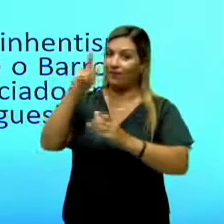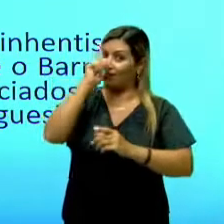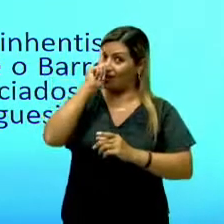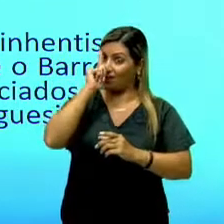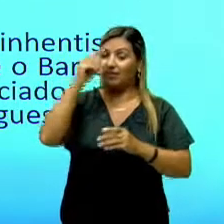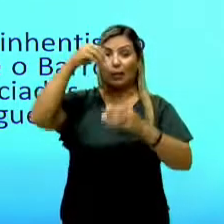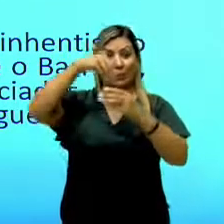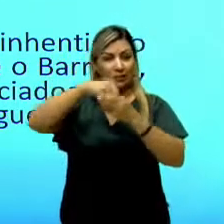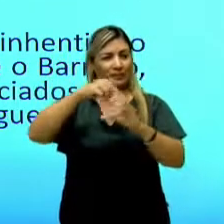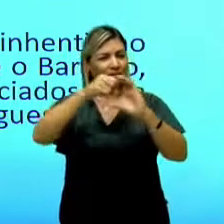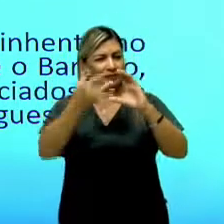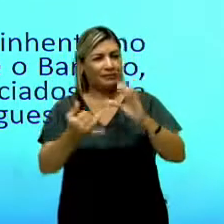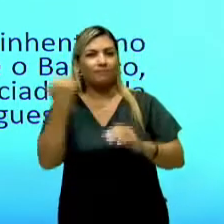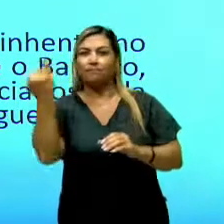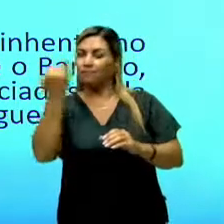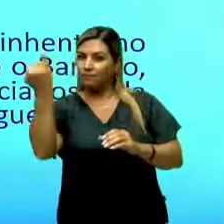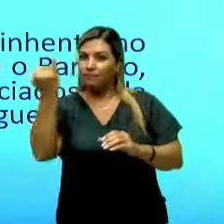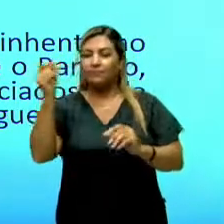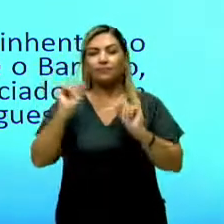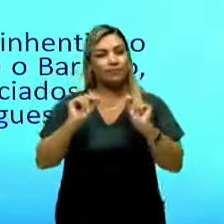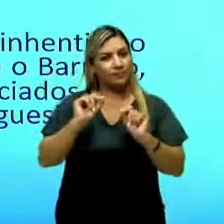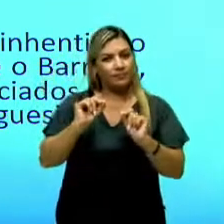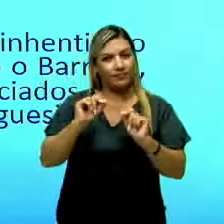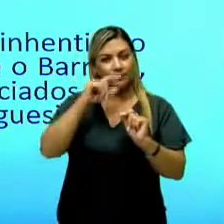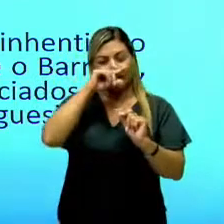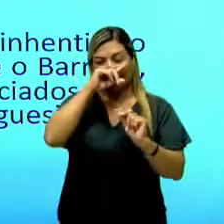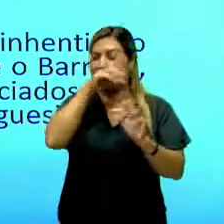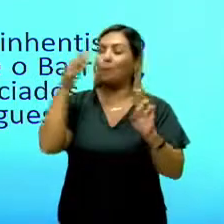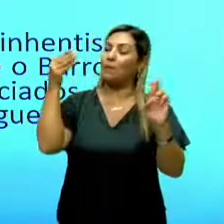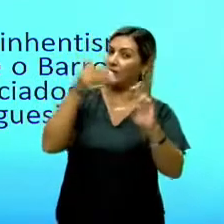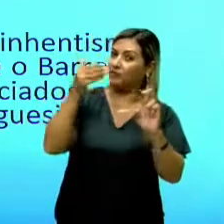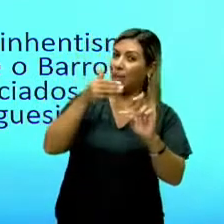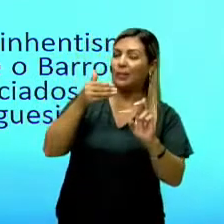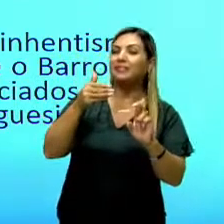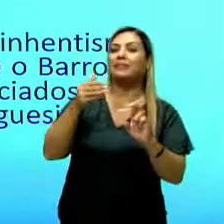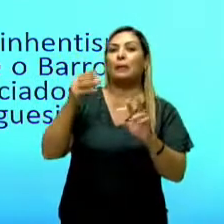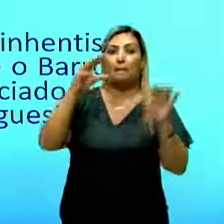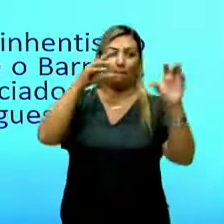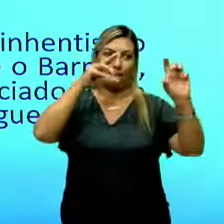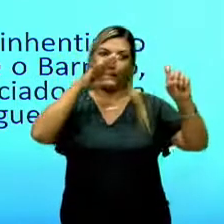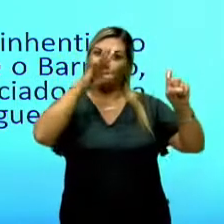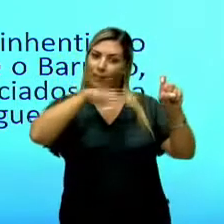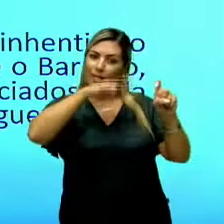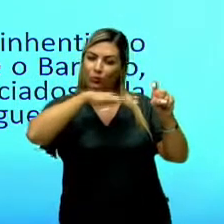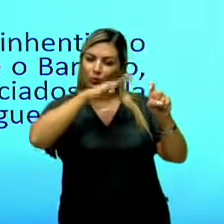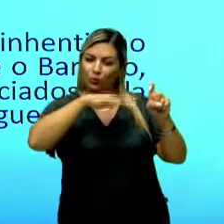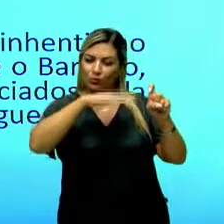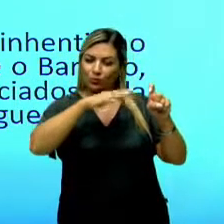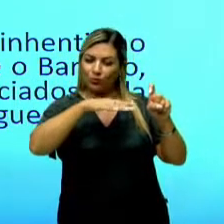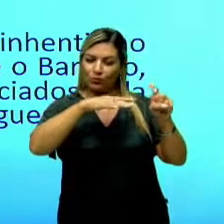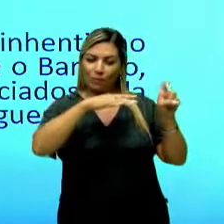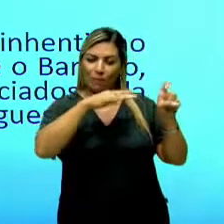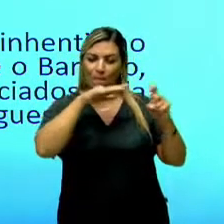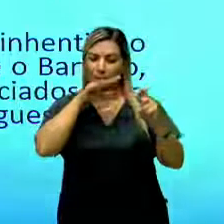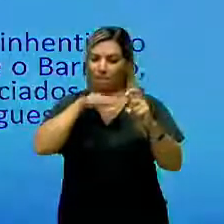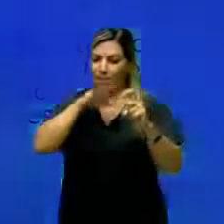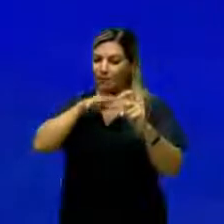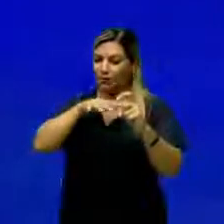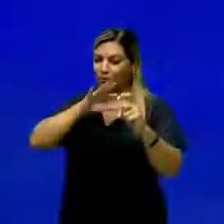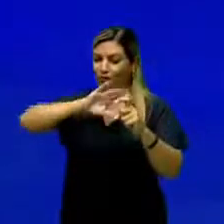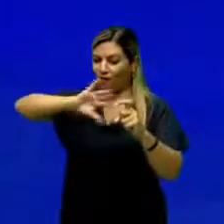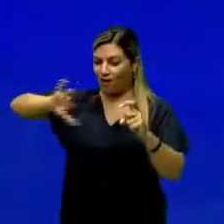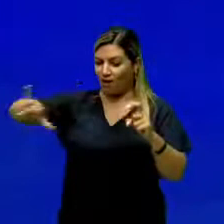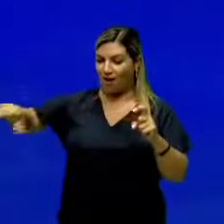uma das características importantes é a referência mitológica que vai sempre acontecer. É uma escola